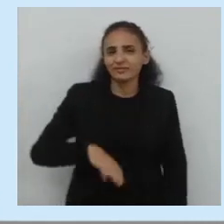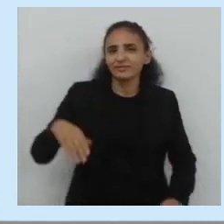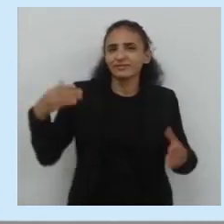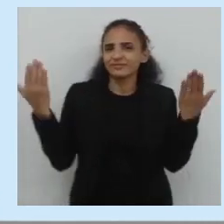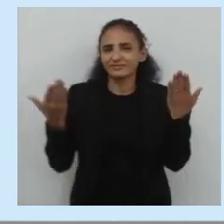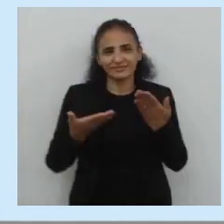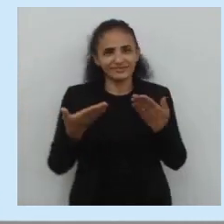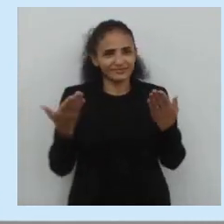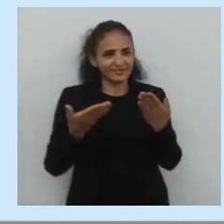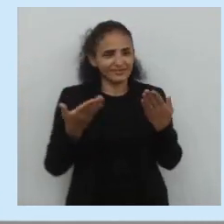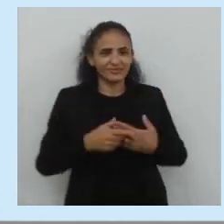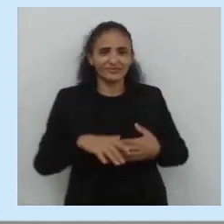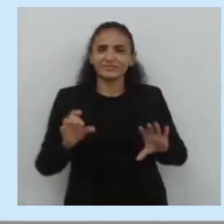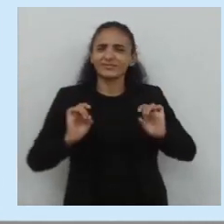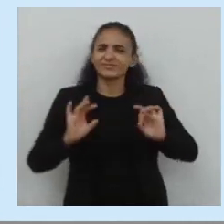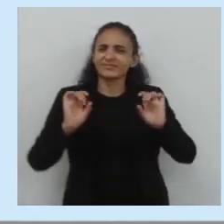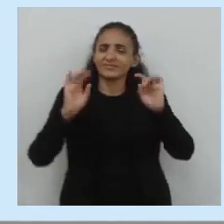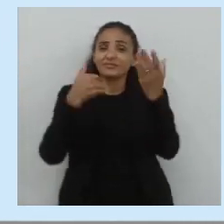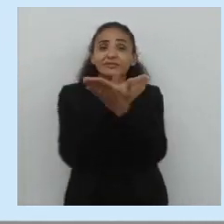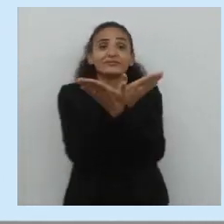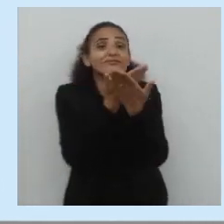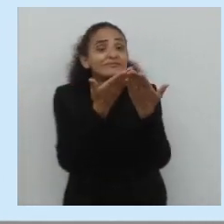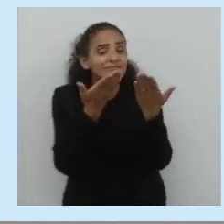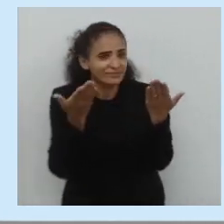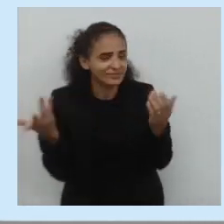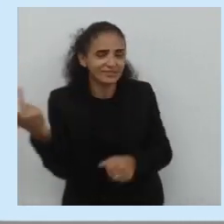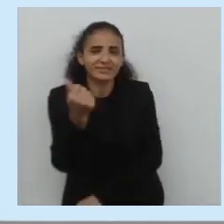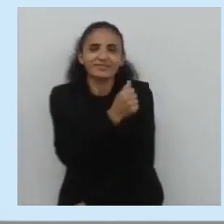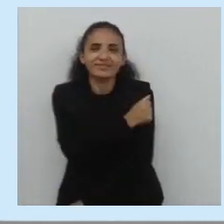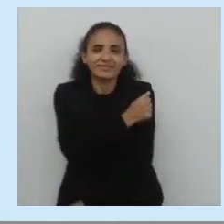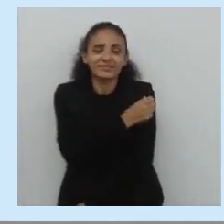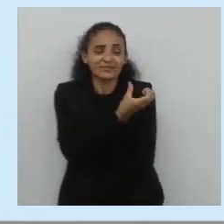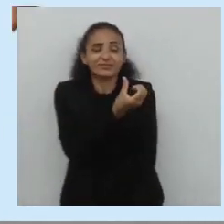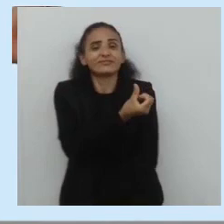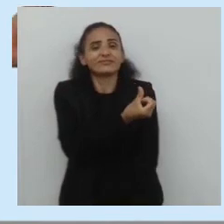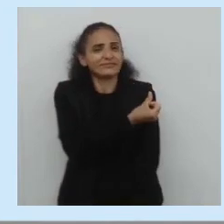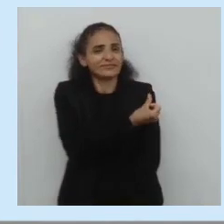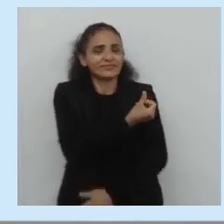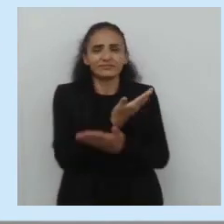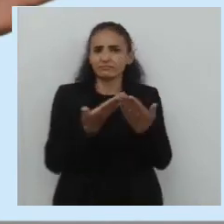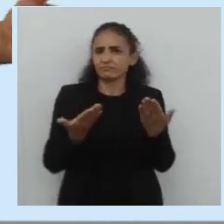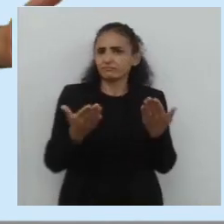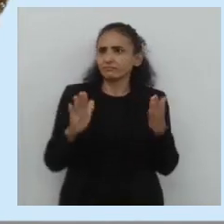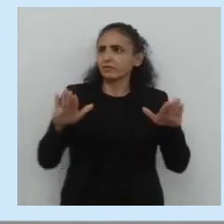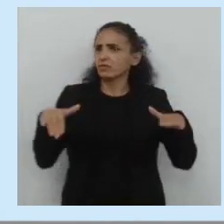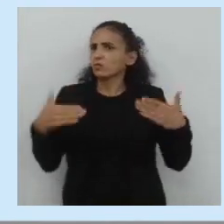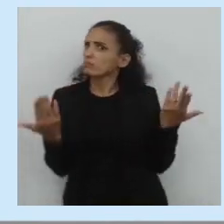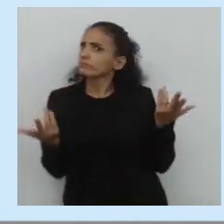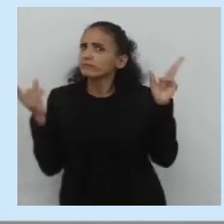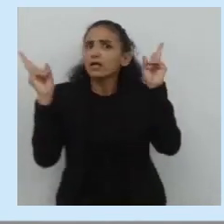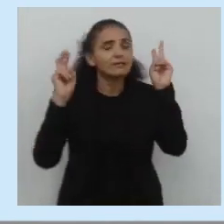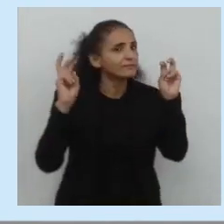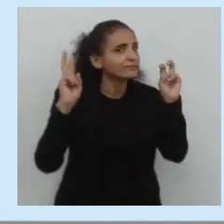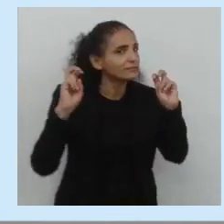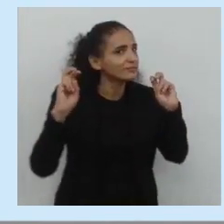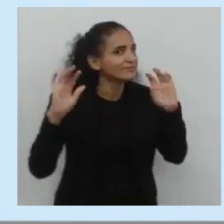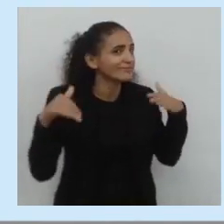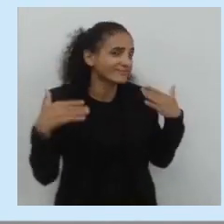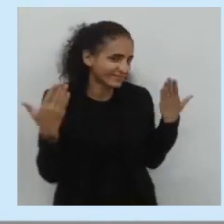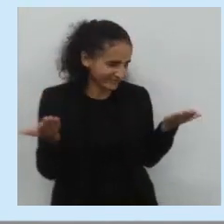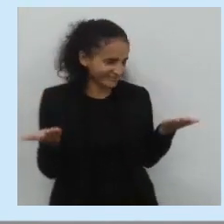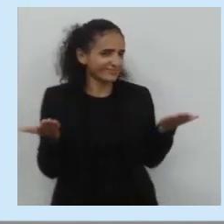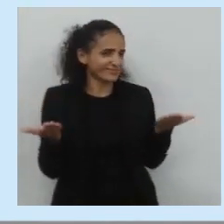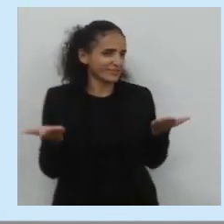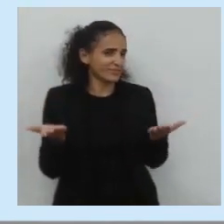hoje falarei em especial para vocês, estudantes do sexto ano, qual será o tema da